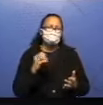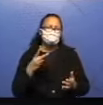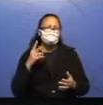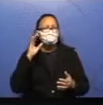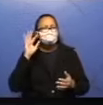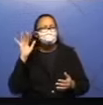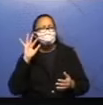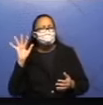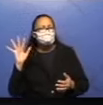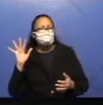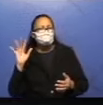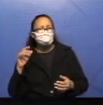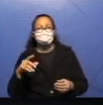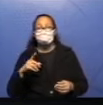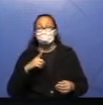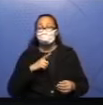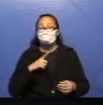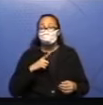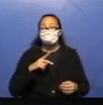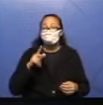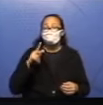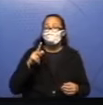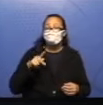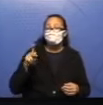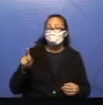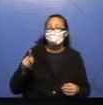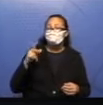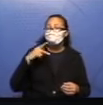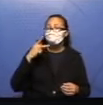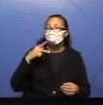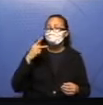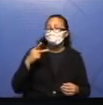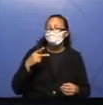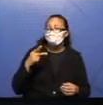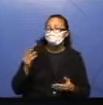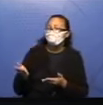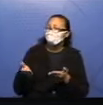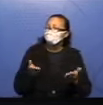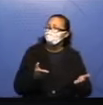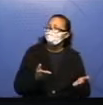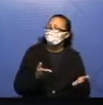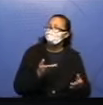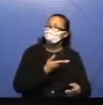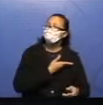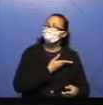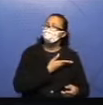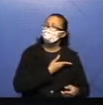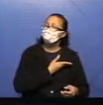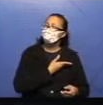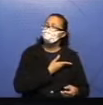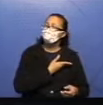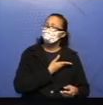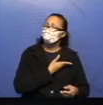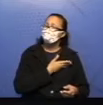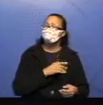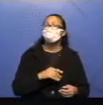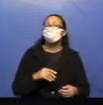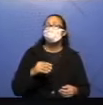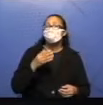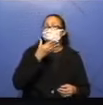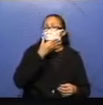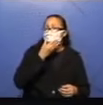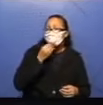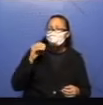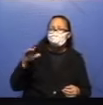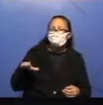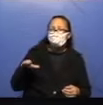Olha, professora, sejam bem-vindos e deem as boas-vindas ao colega de vocês. Este é o Eduardo. Oi, pessoal, podem me chamar de